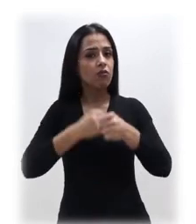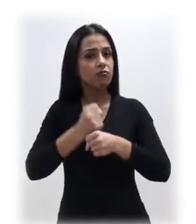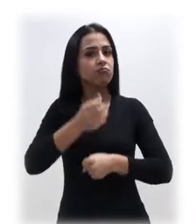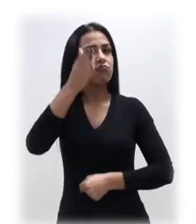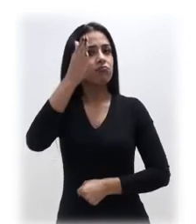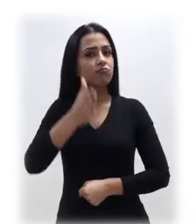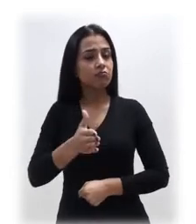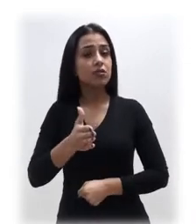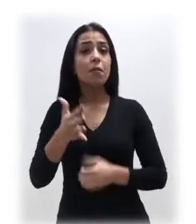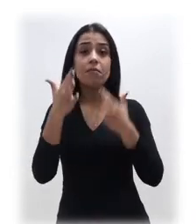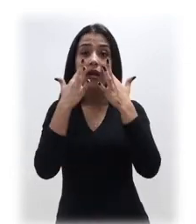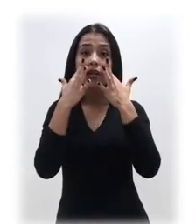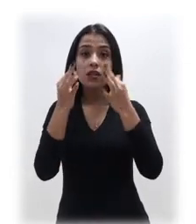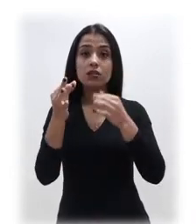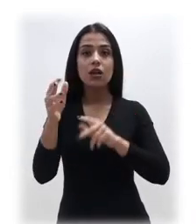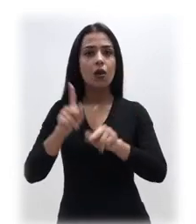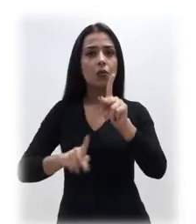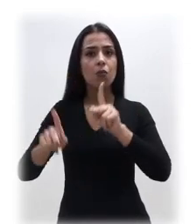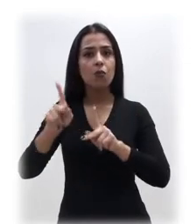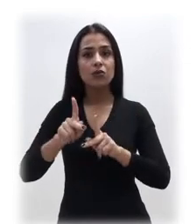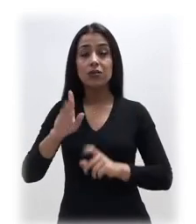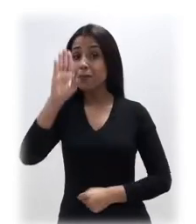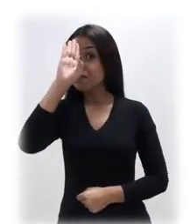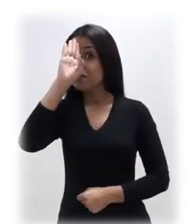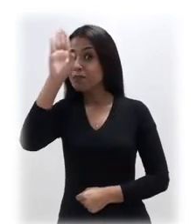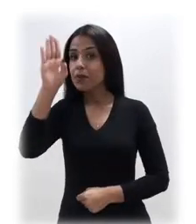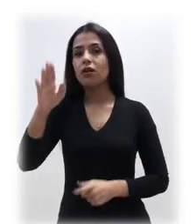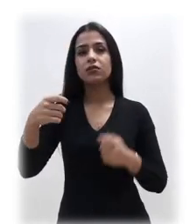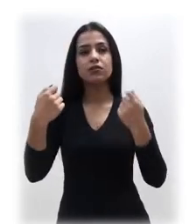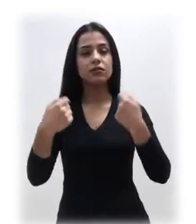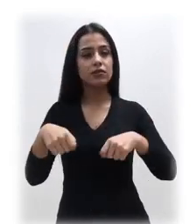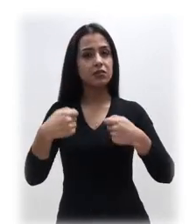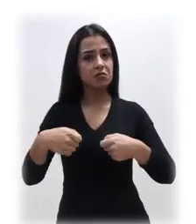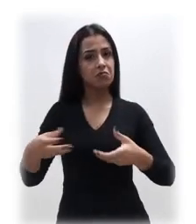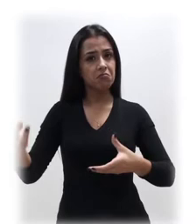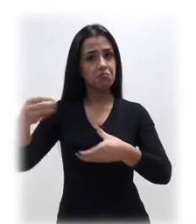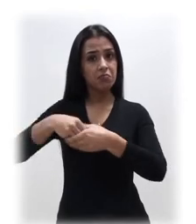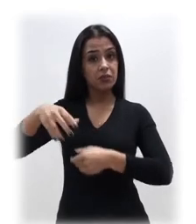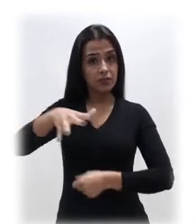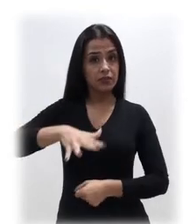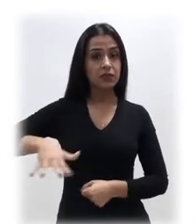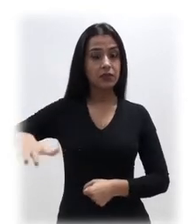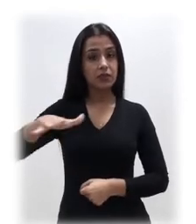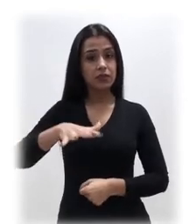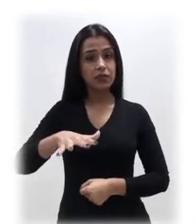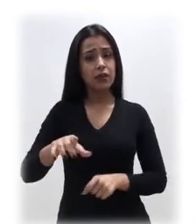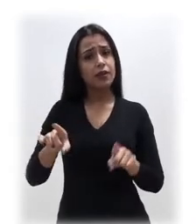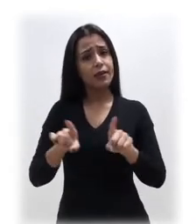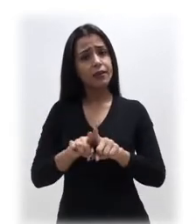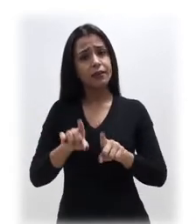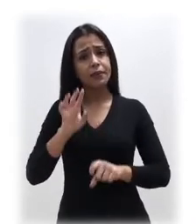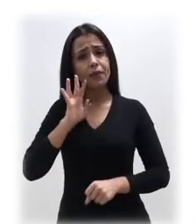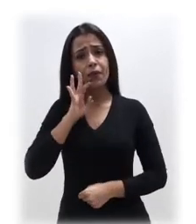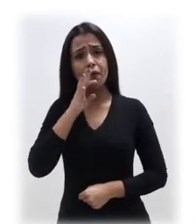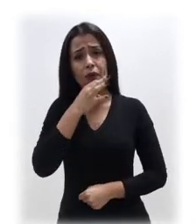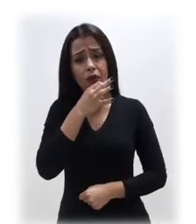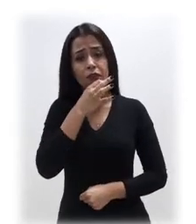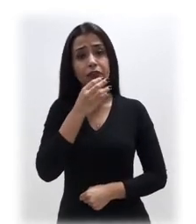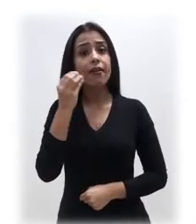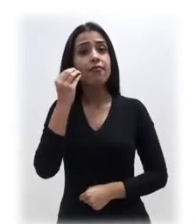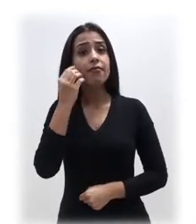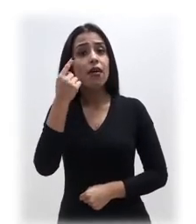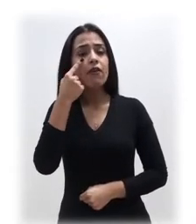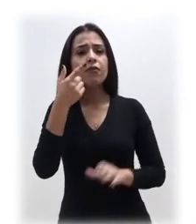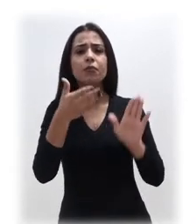para justamente ouvir da população as principais demandas ali existentes e, obviamente, também